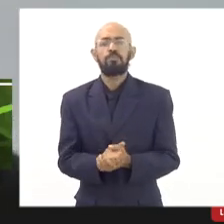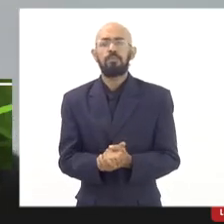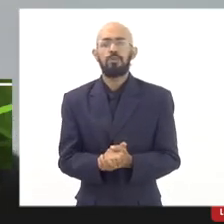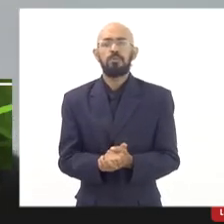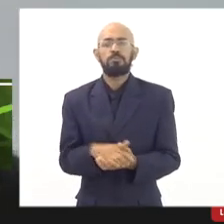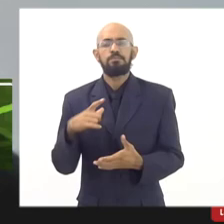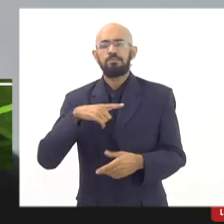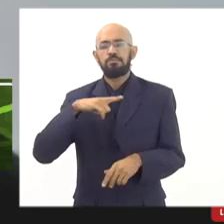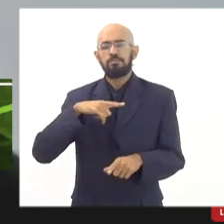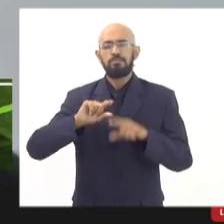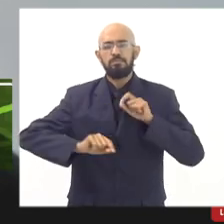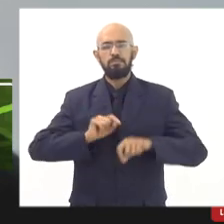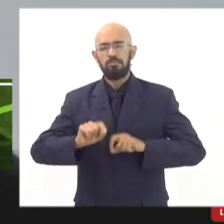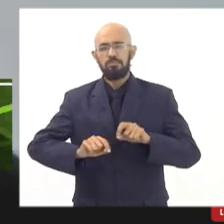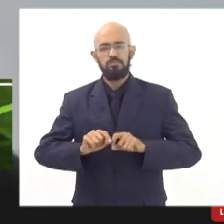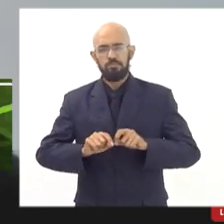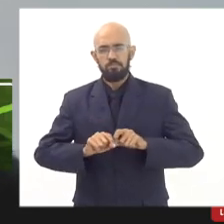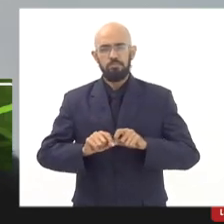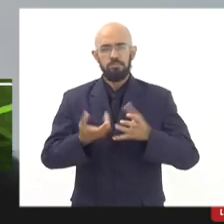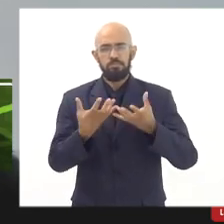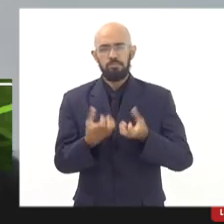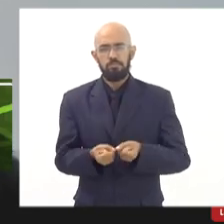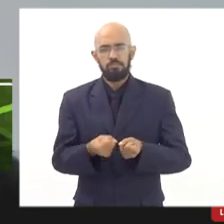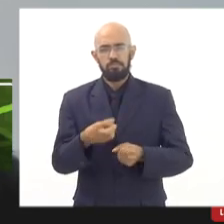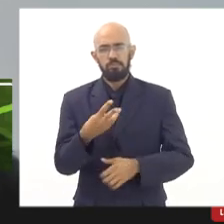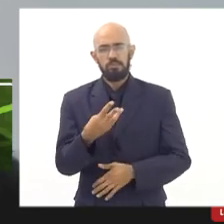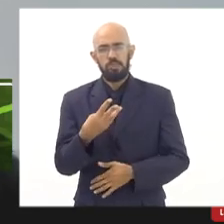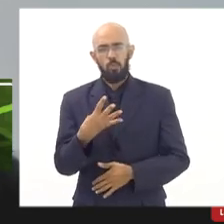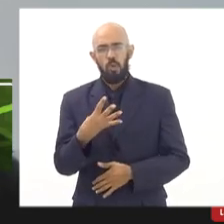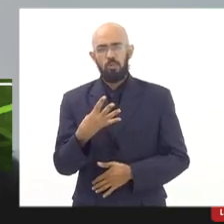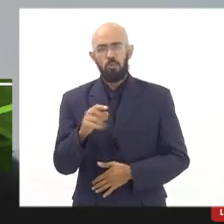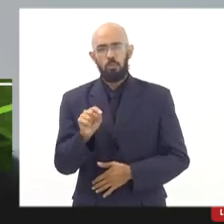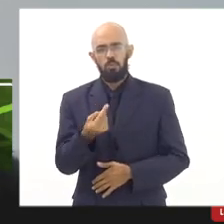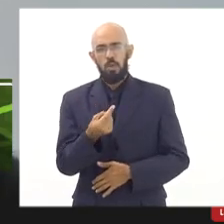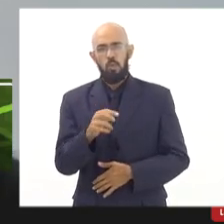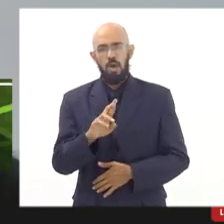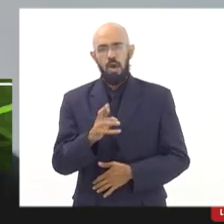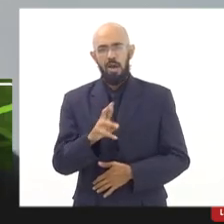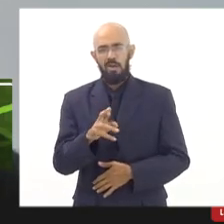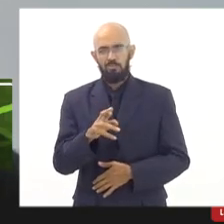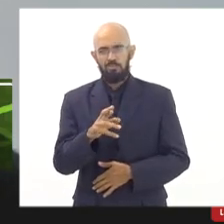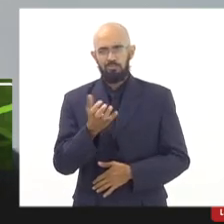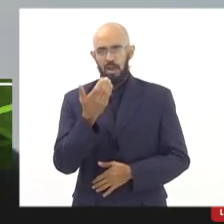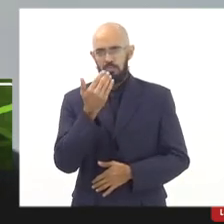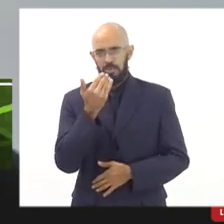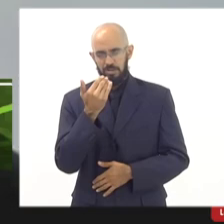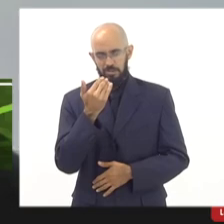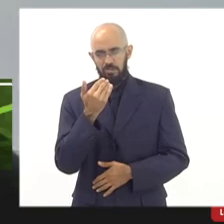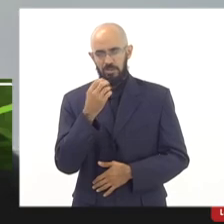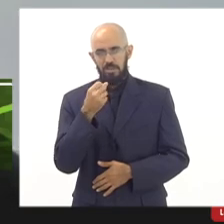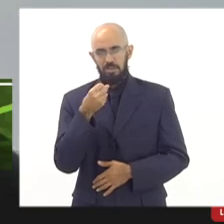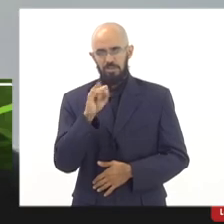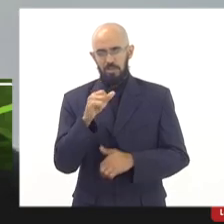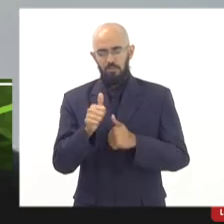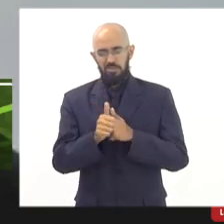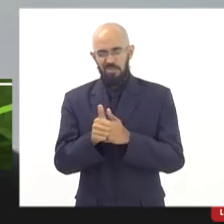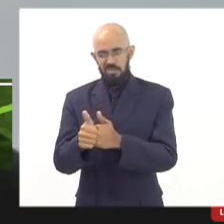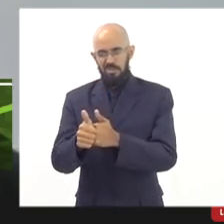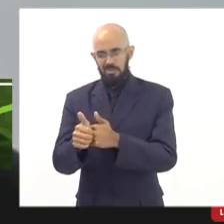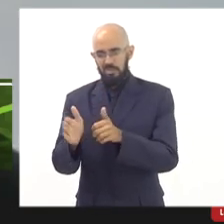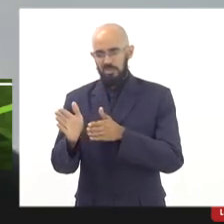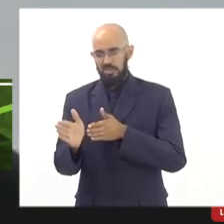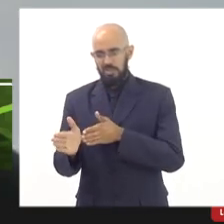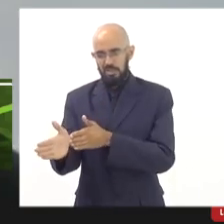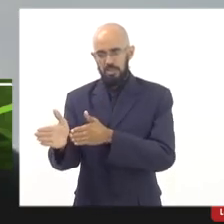tem aí, recebido em torno de 34 mil reais para merenda, e se eu fosse seguir a